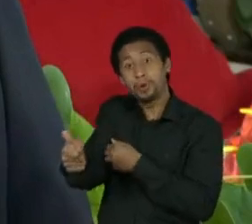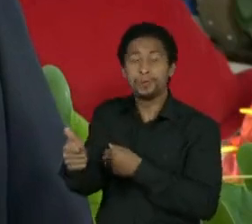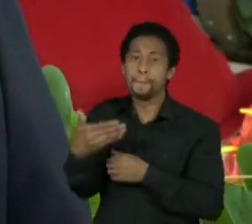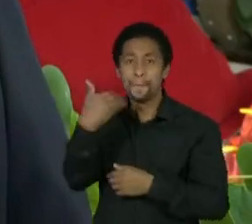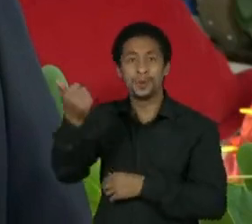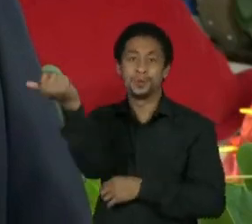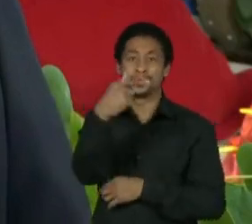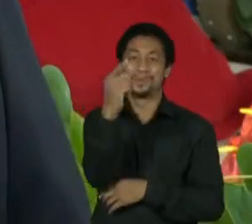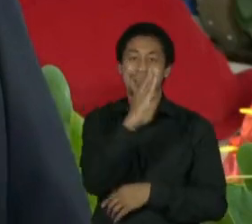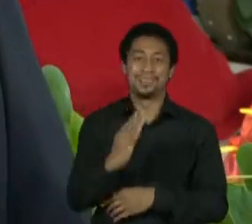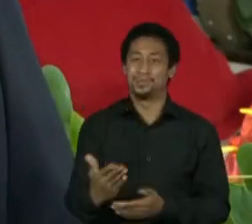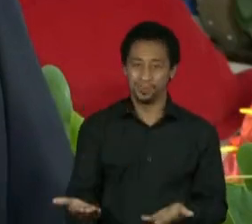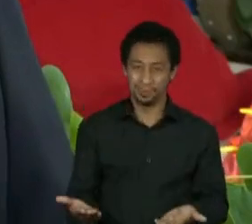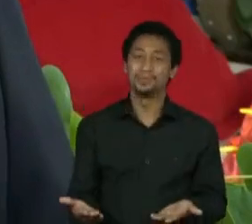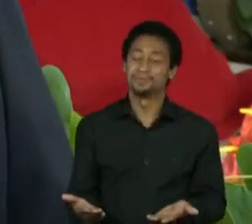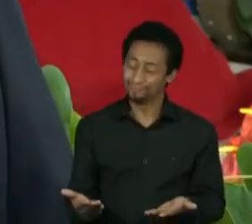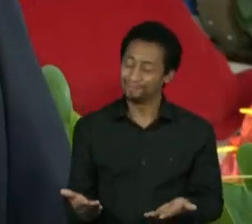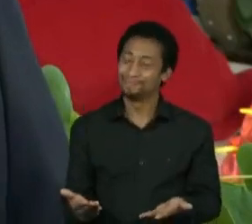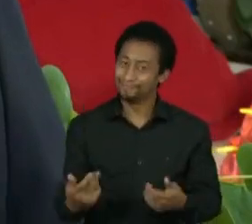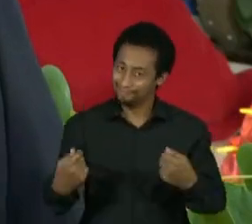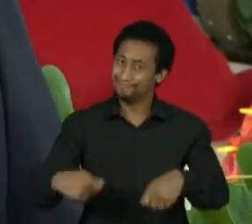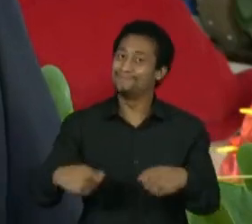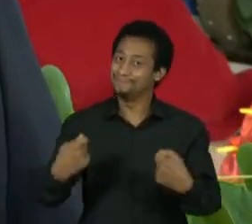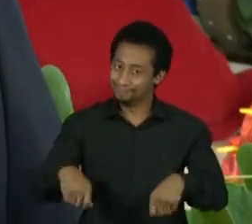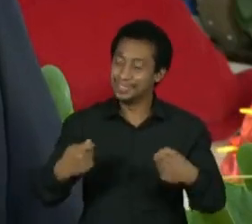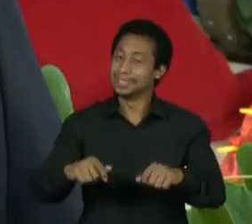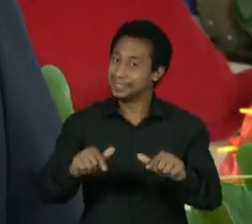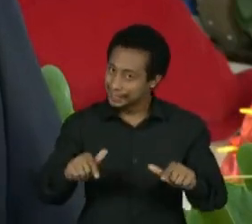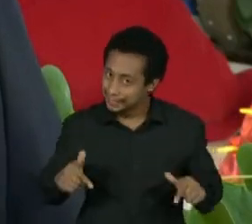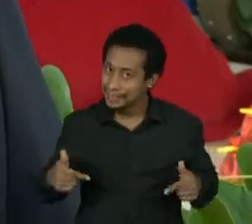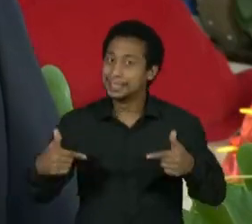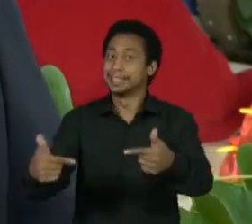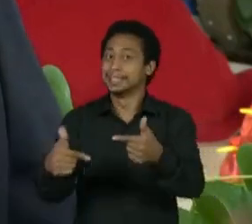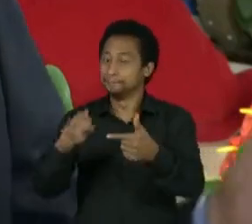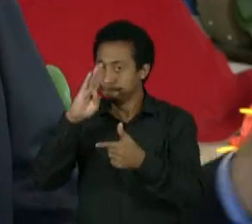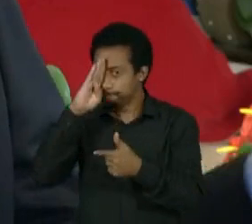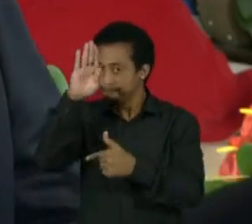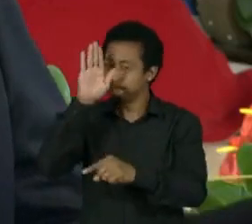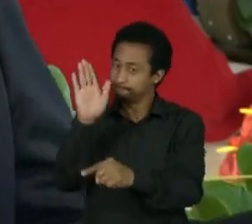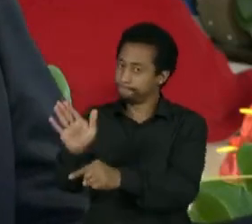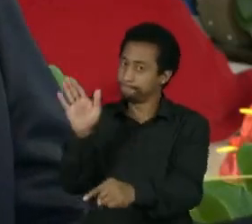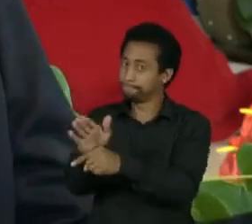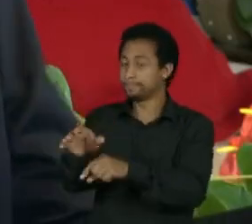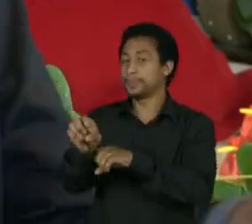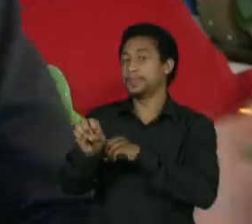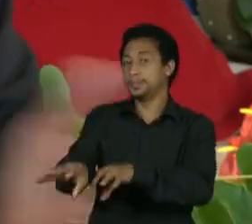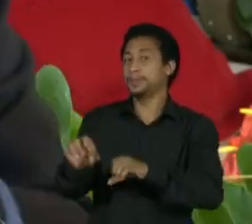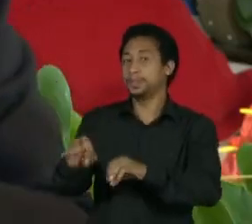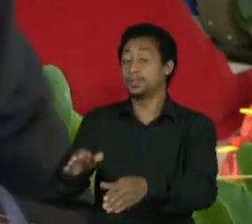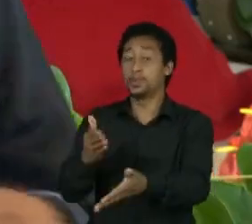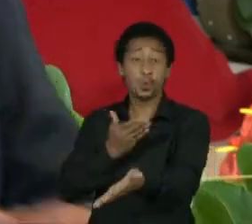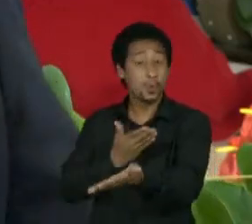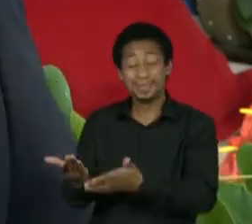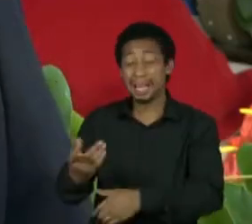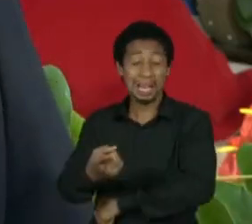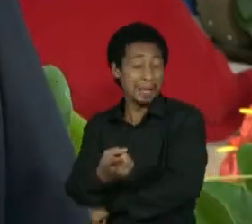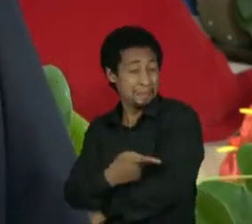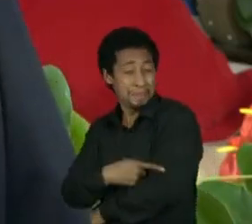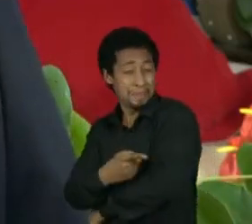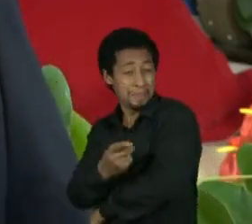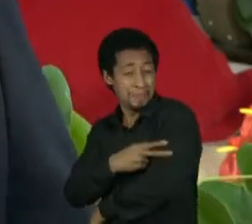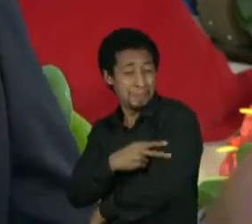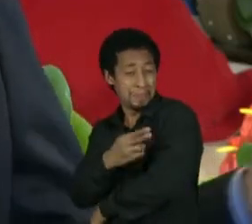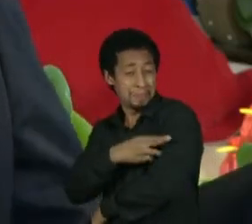é uma questão que deveria ser atacada como prioridade. E educação desde a primeira infância,